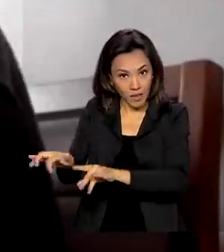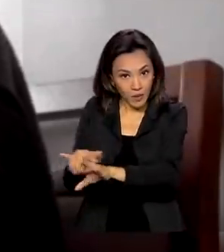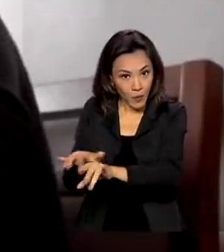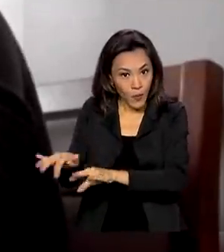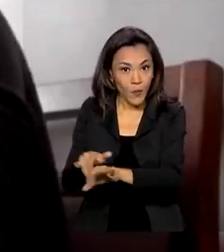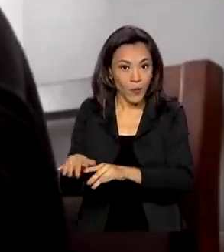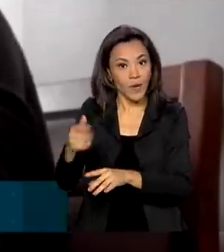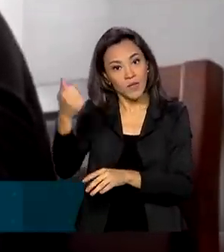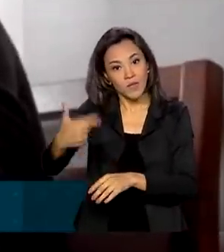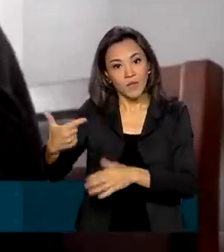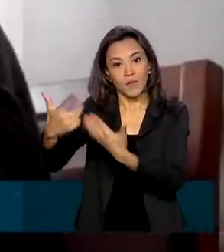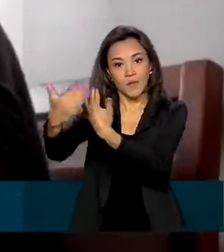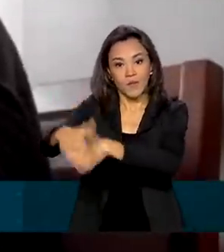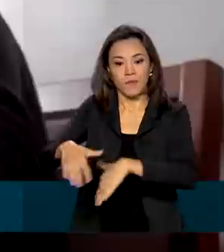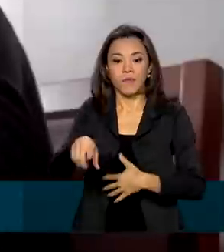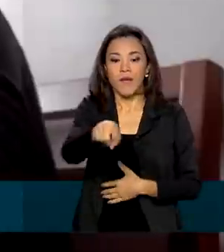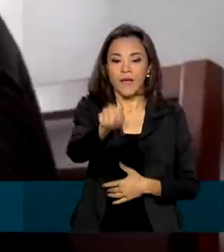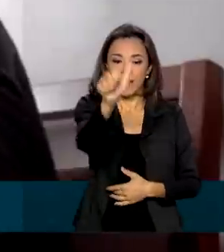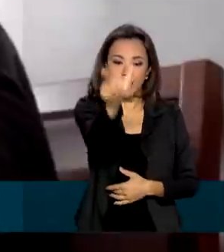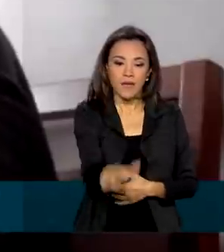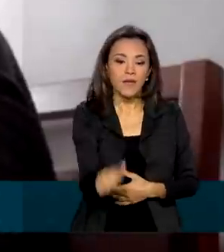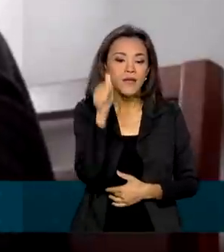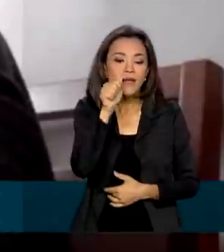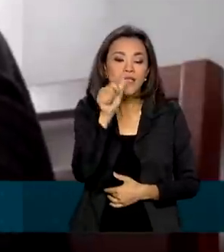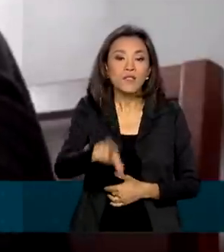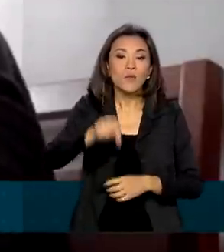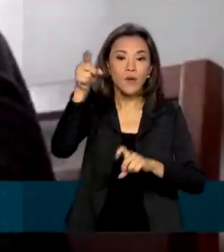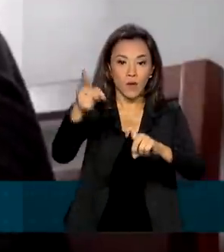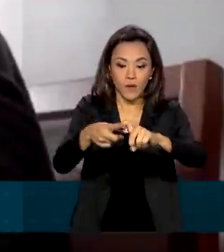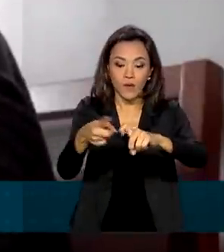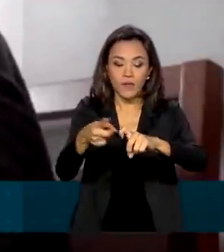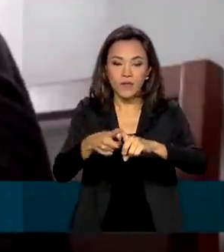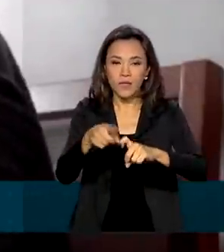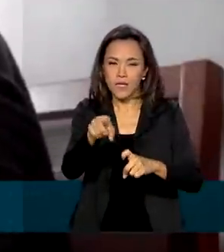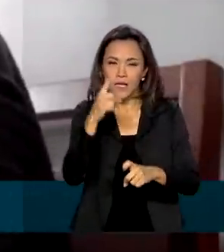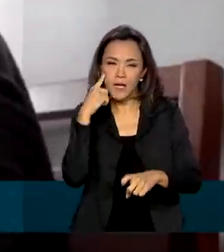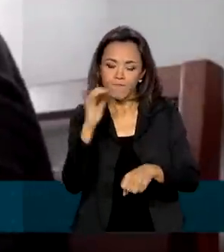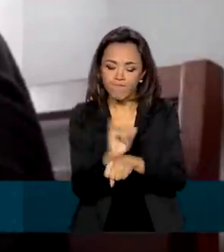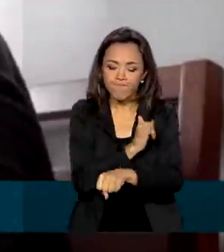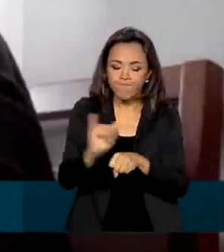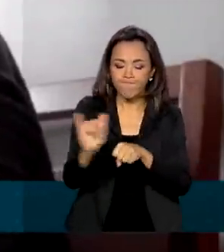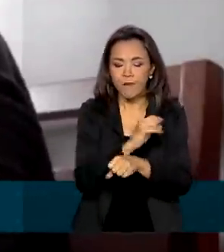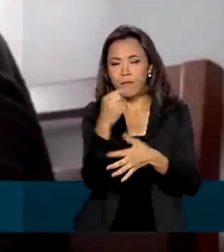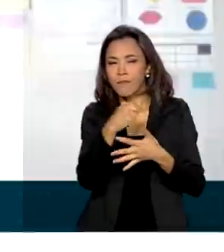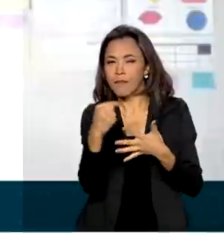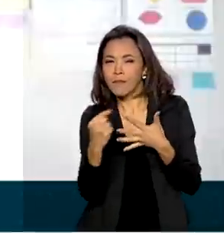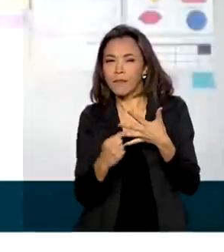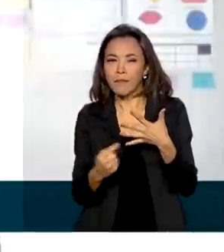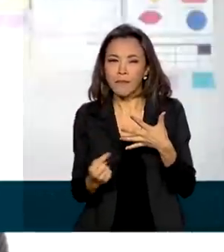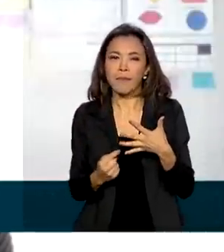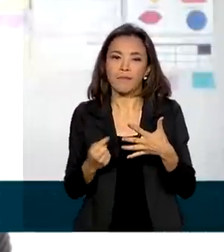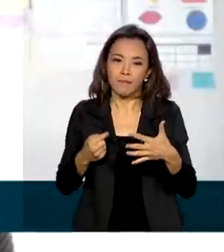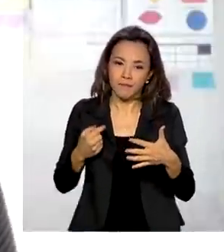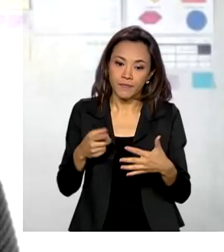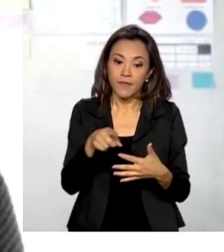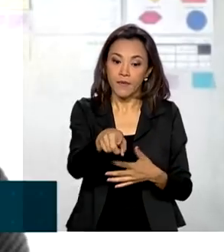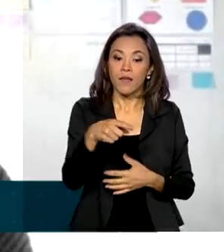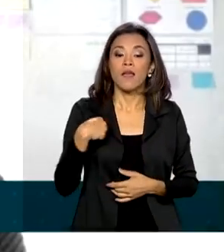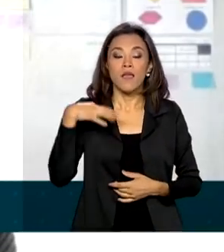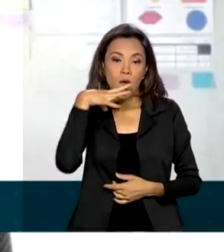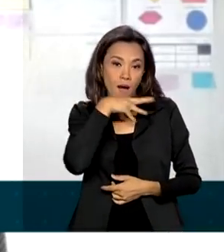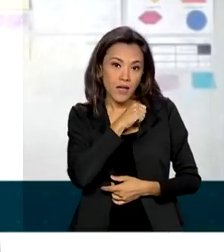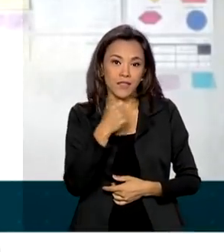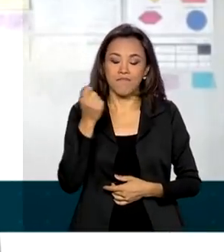Ana Laura escolheu Medicina e traçou uma estratégia para esta reta final. Eu não acho que existe uma